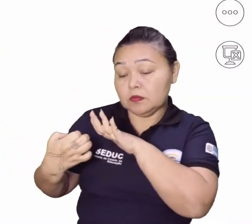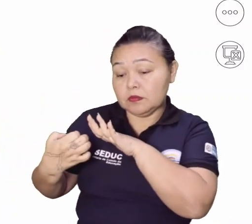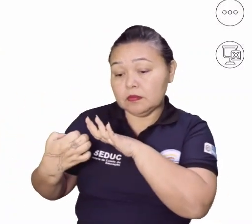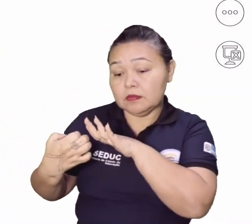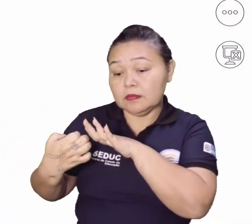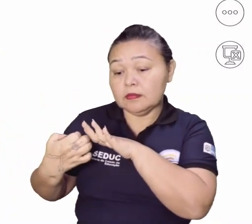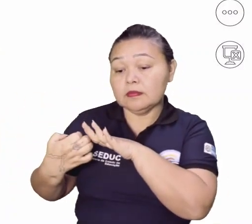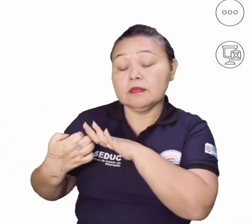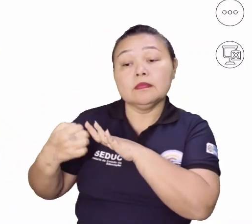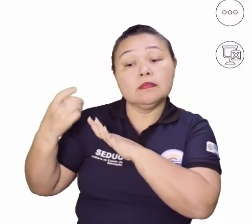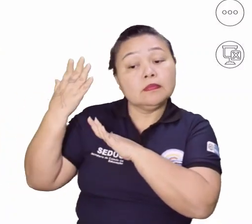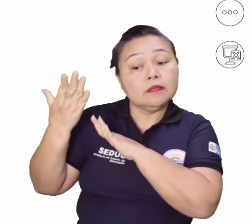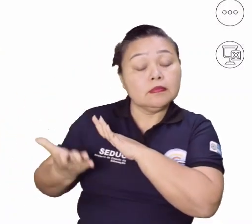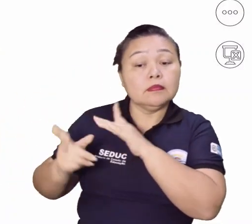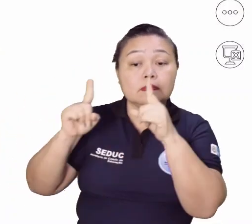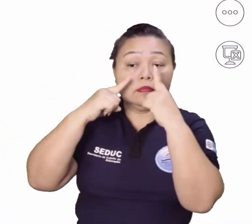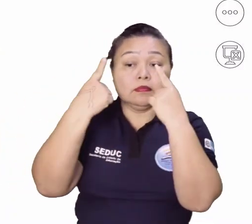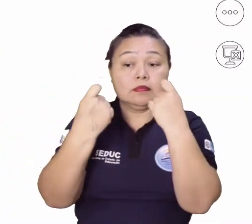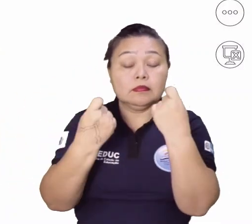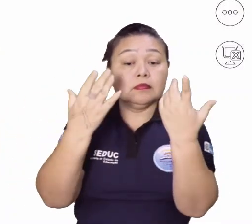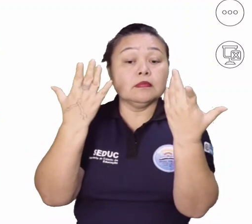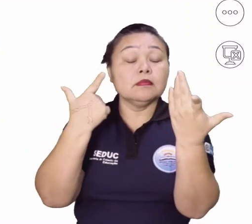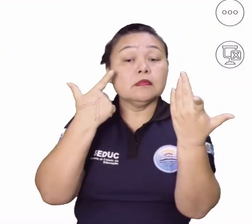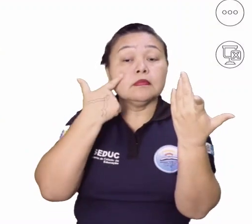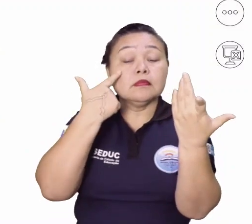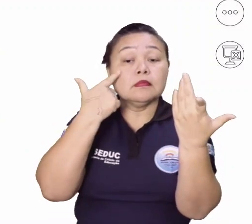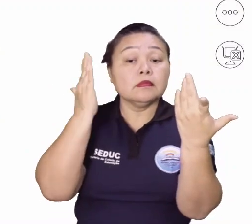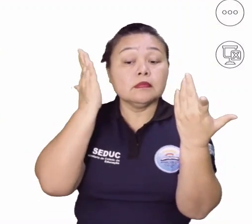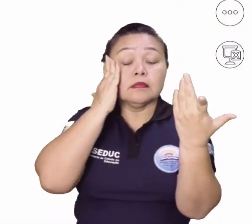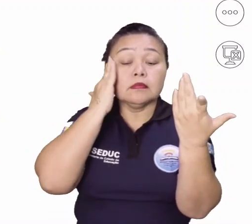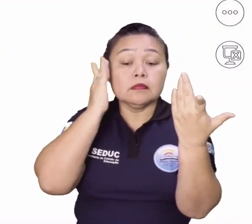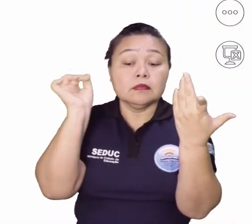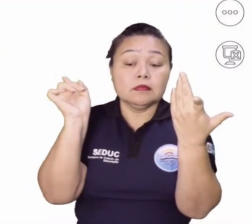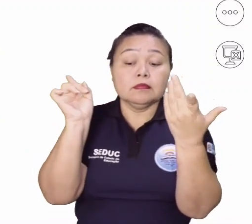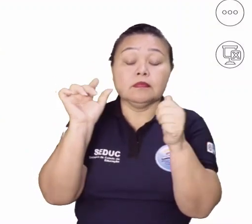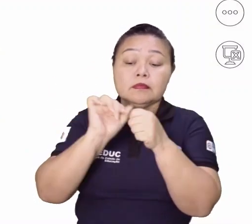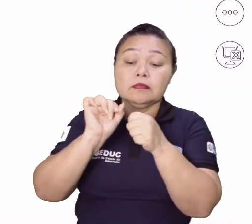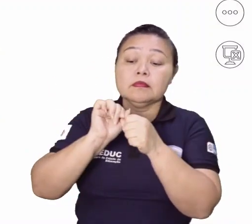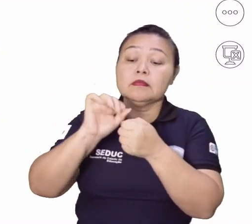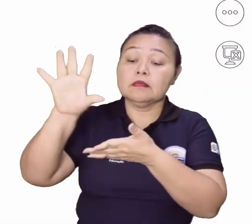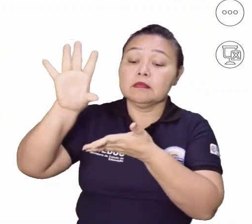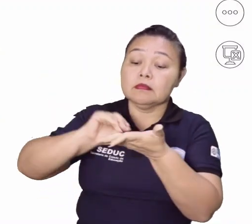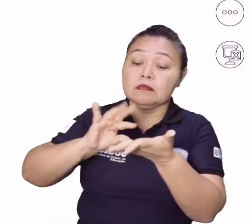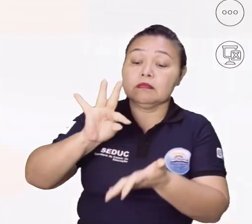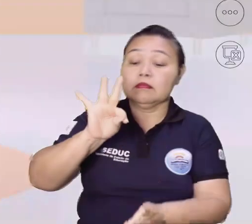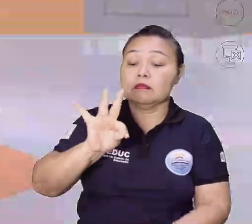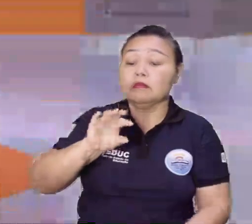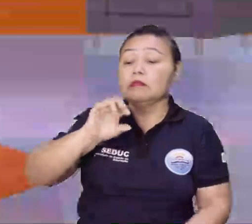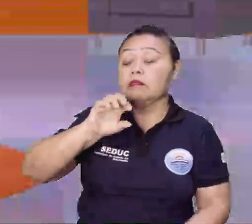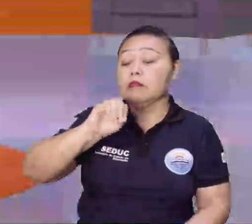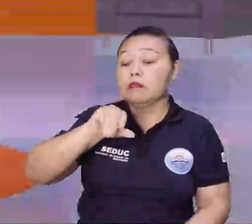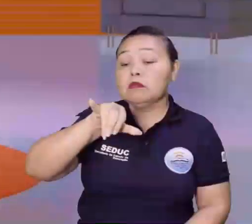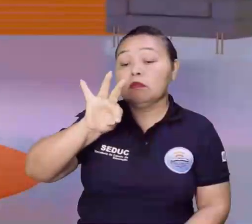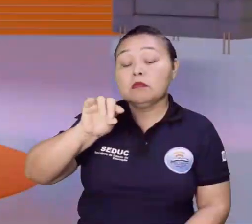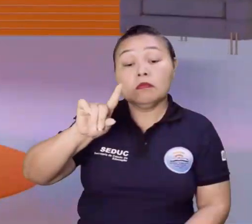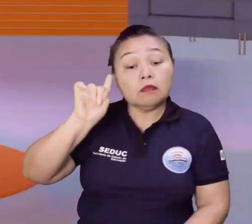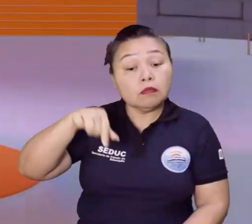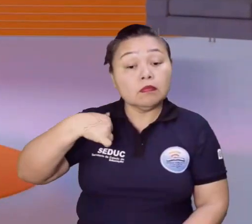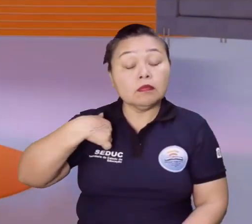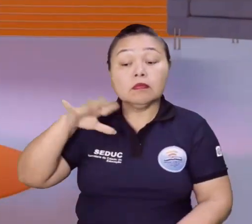né? Nesse caso, é interessante vocês observarem que esse modelo toyotismo, né? Da empresa Toyota é um modelo